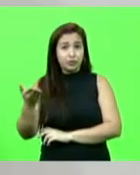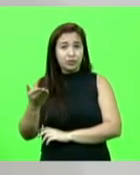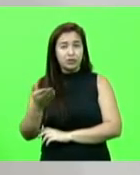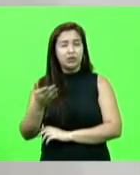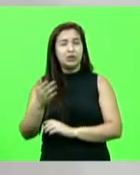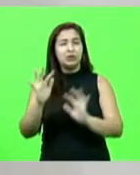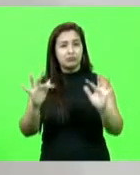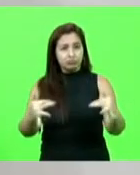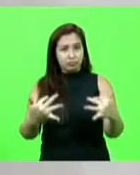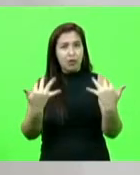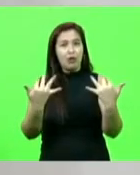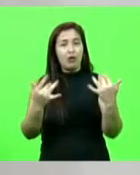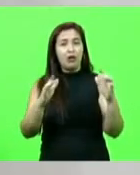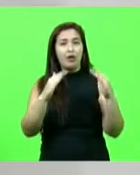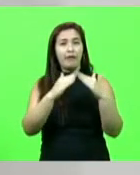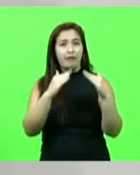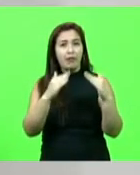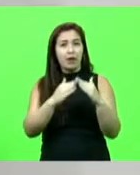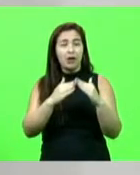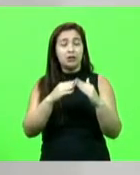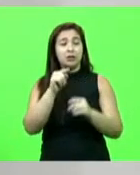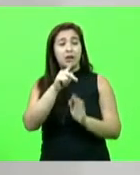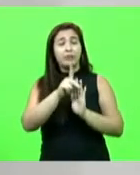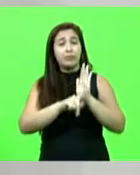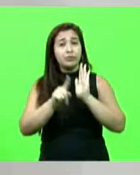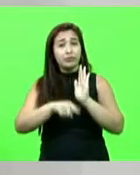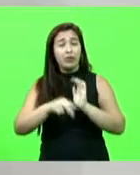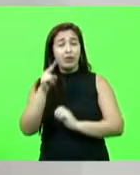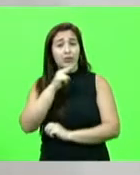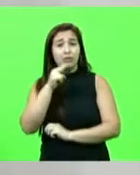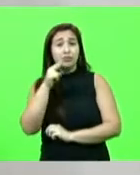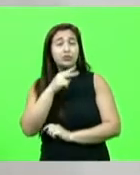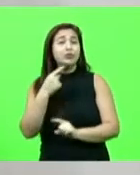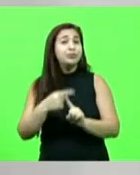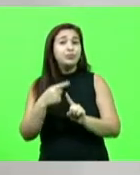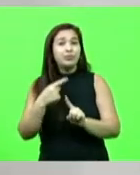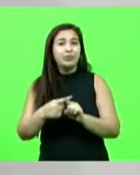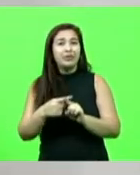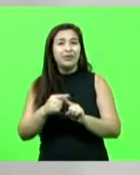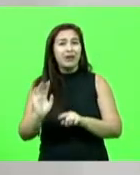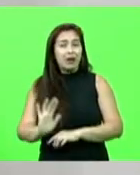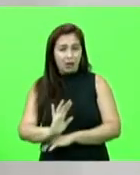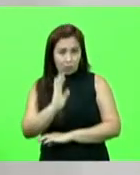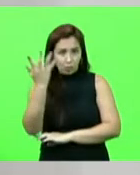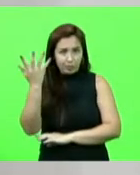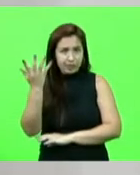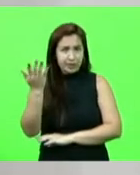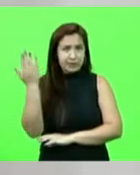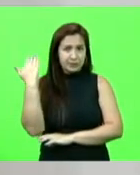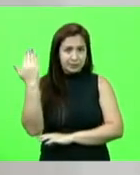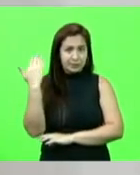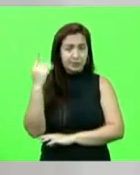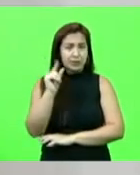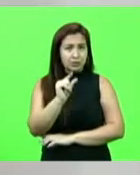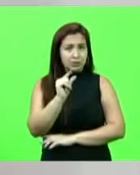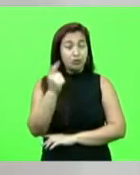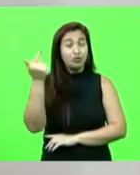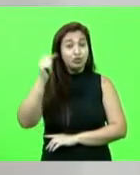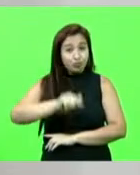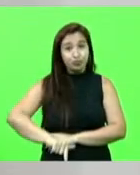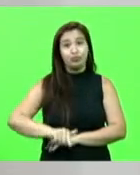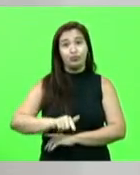nos assistindo em casa, como esse projeto é urgente, levando em conta um episódio muito triste que aconteceu novamente,